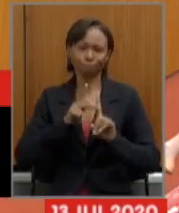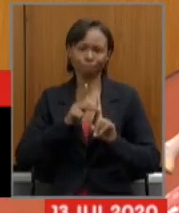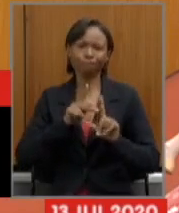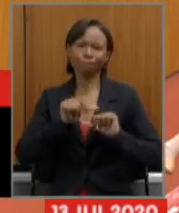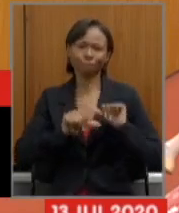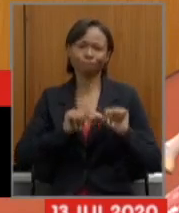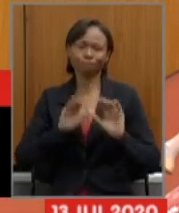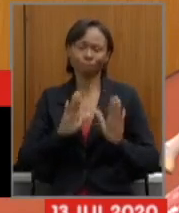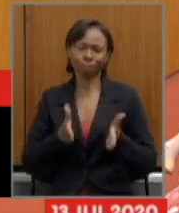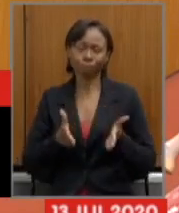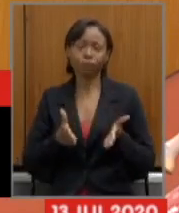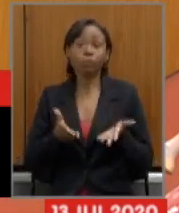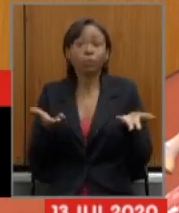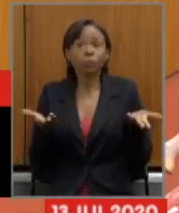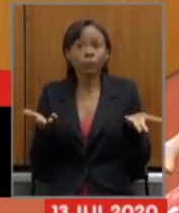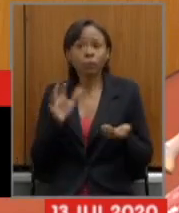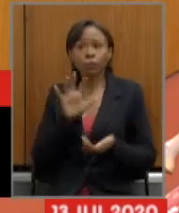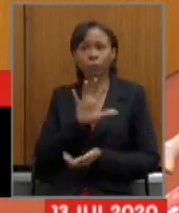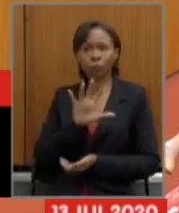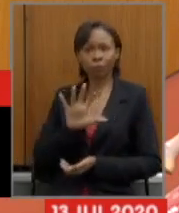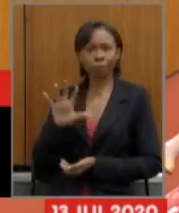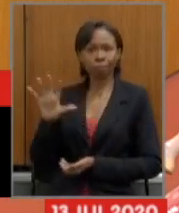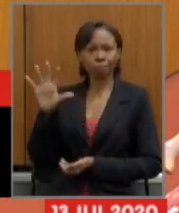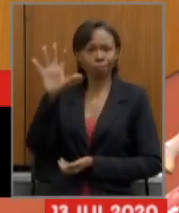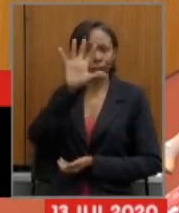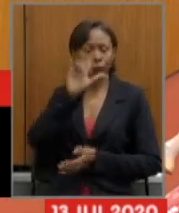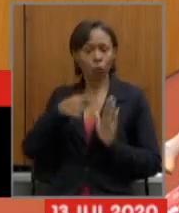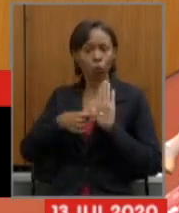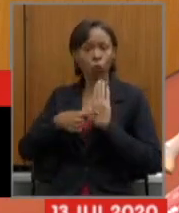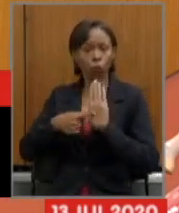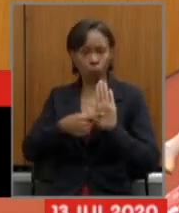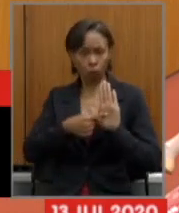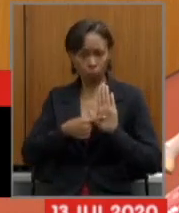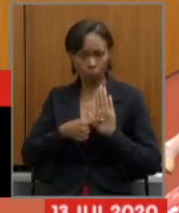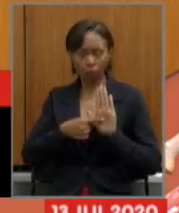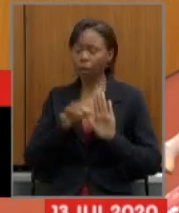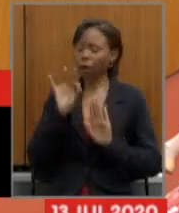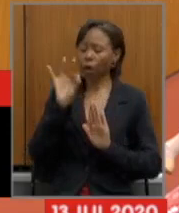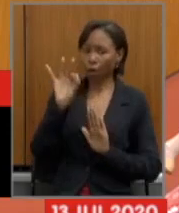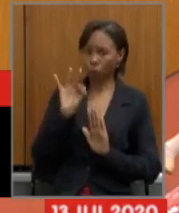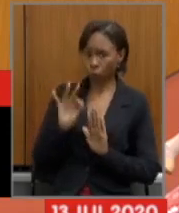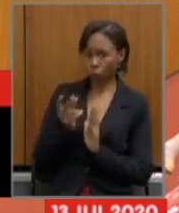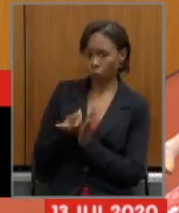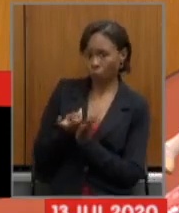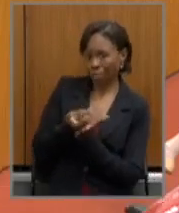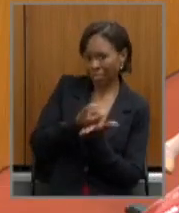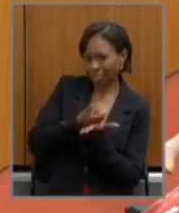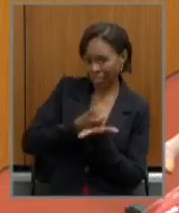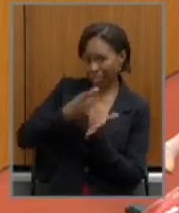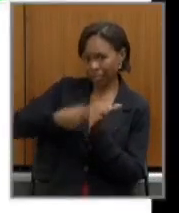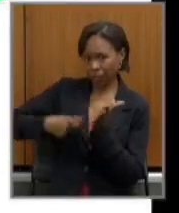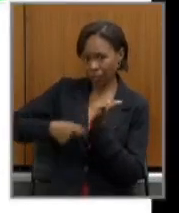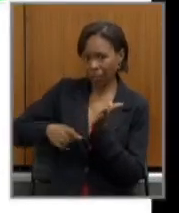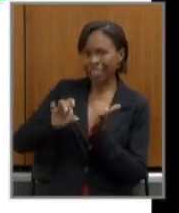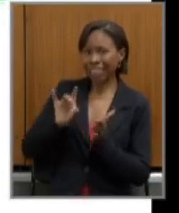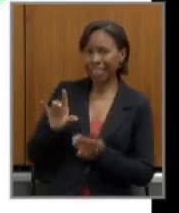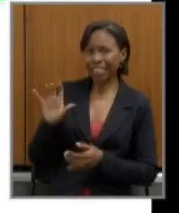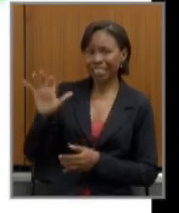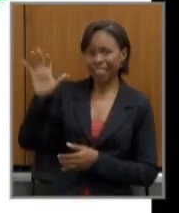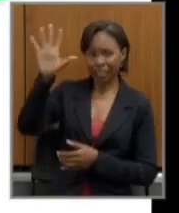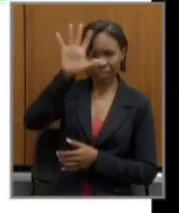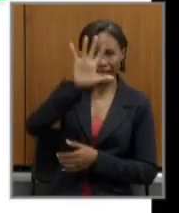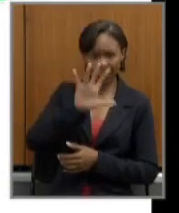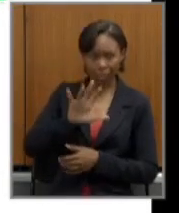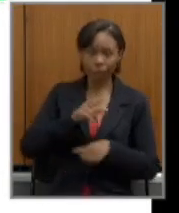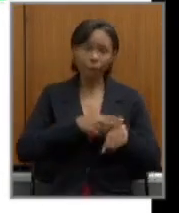Neste mapa, a gente demonstra as alíquotas de cada Estado do nosso país, e, em verde, os Estados que já fizeram